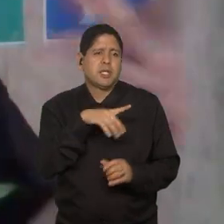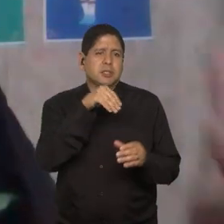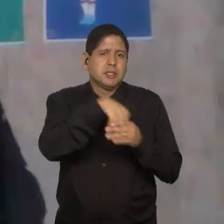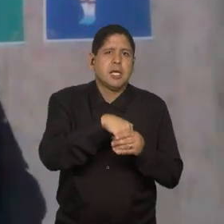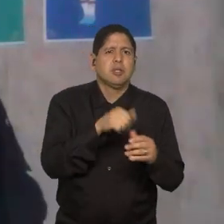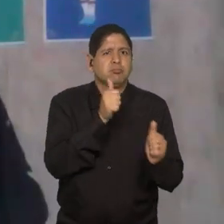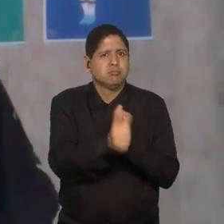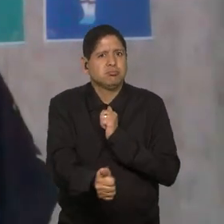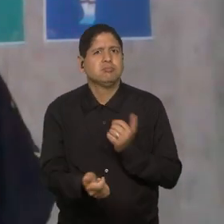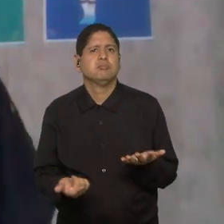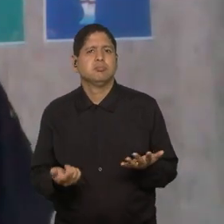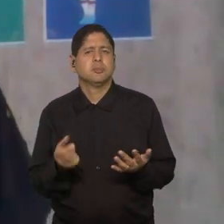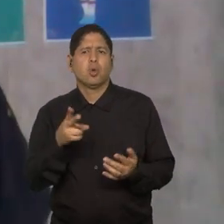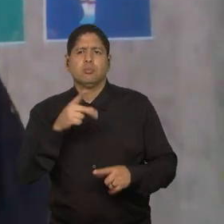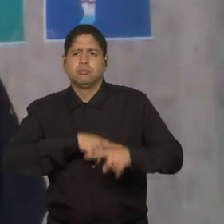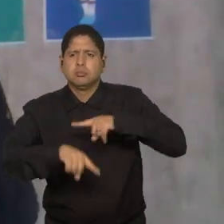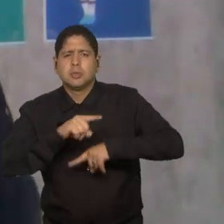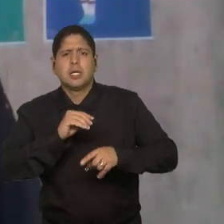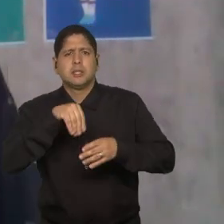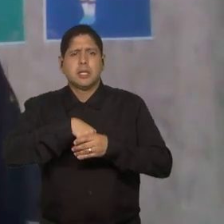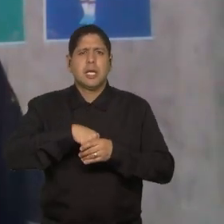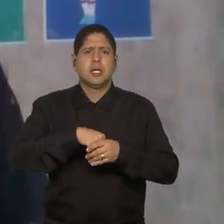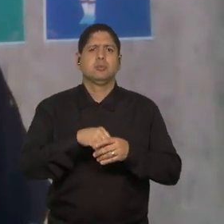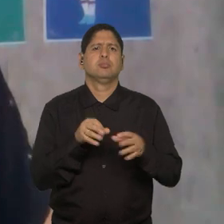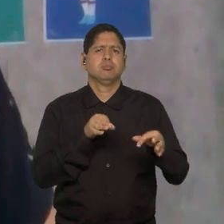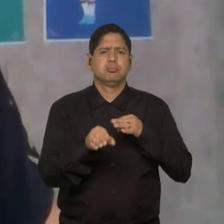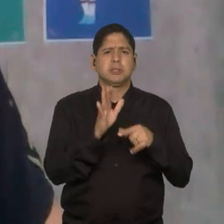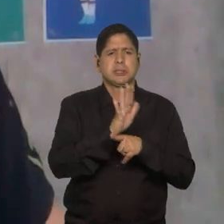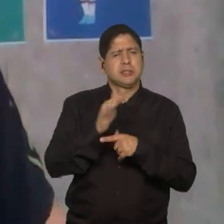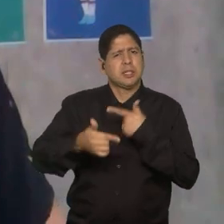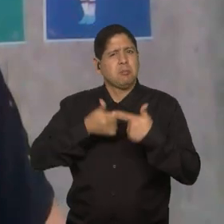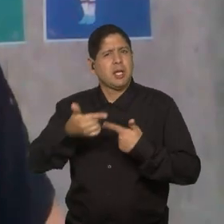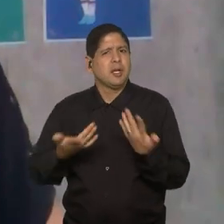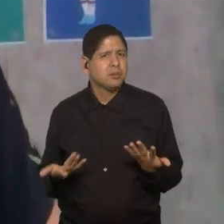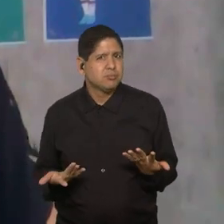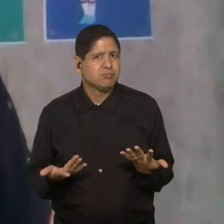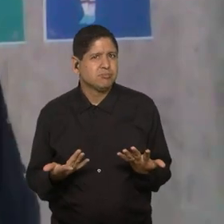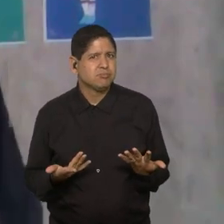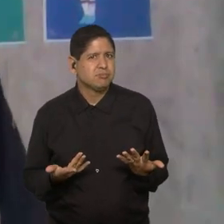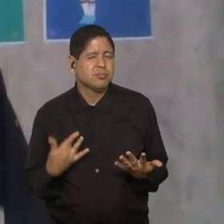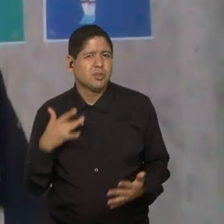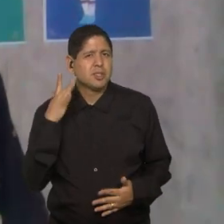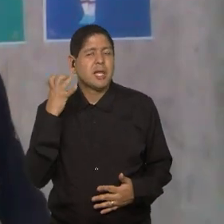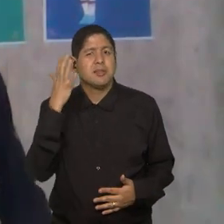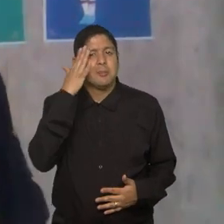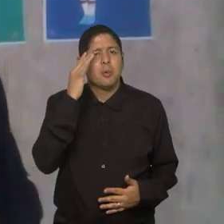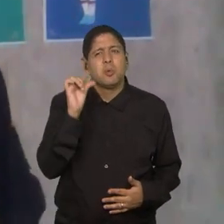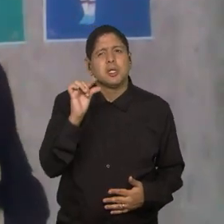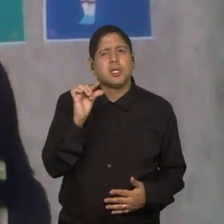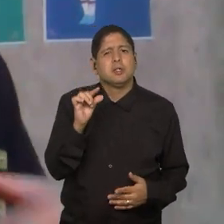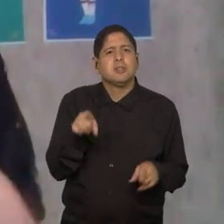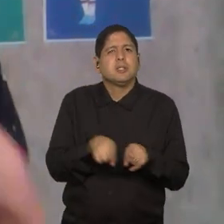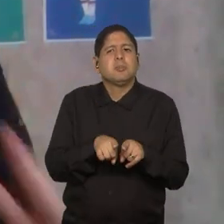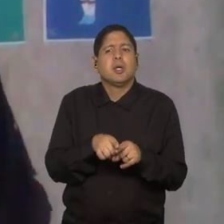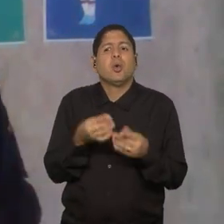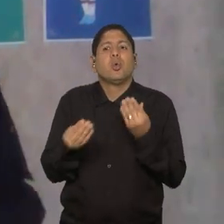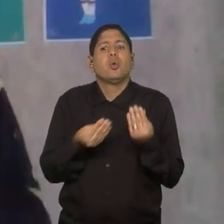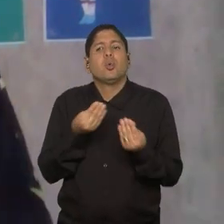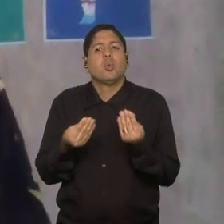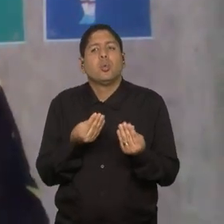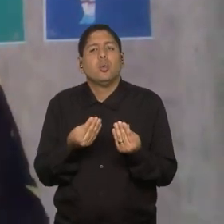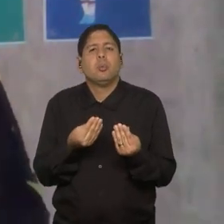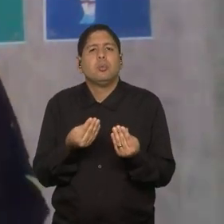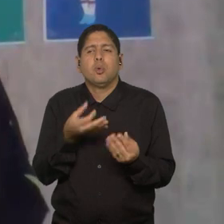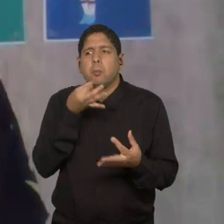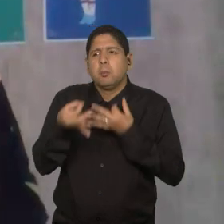campo, que estão na beira do campo, ou dentro do vestiário. Enfim, então, queria saber um pouquinho também como estão as